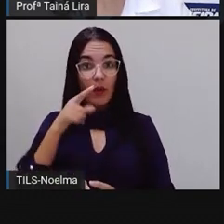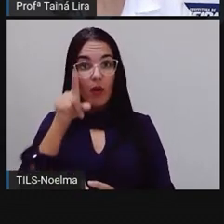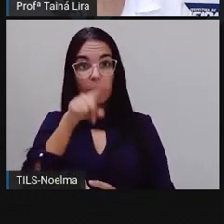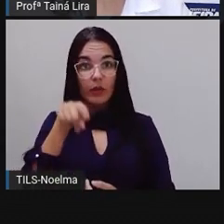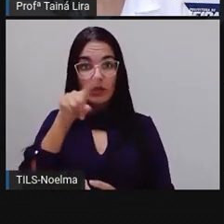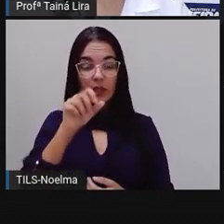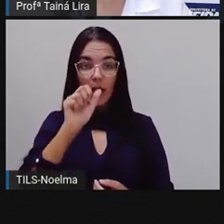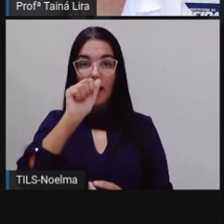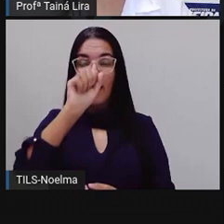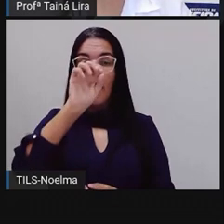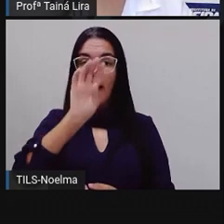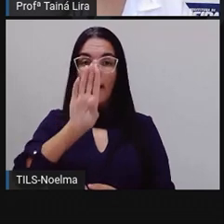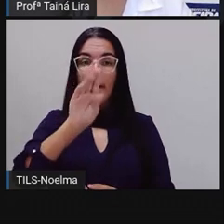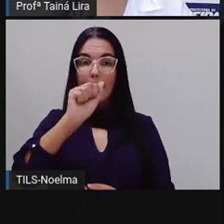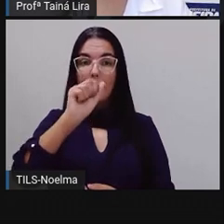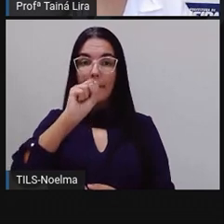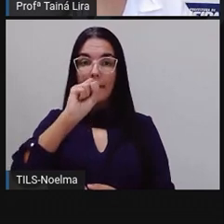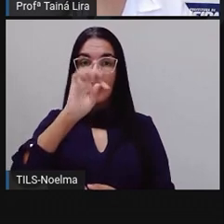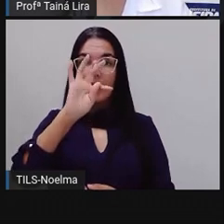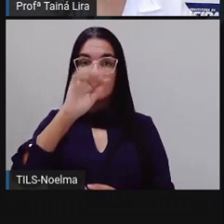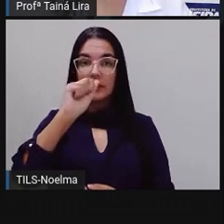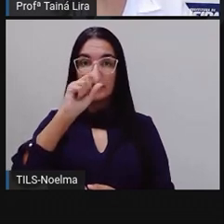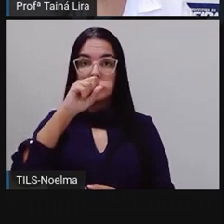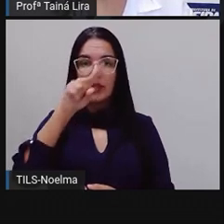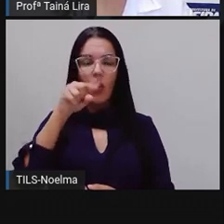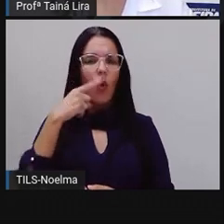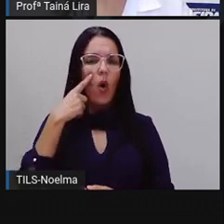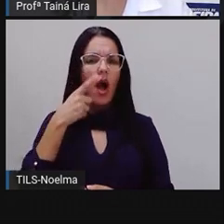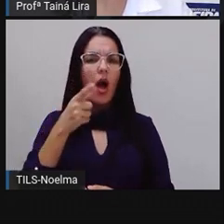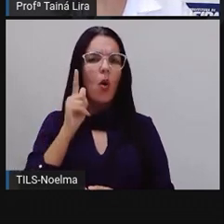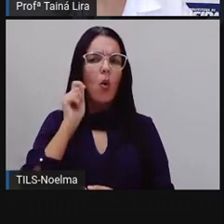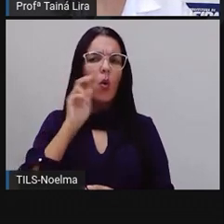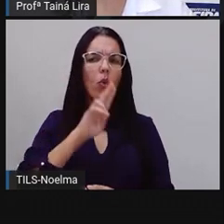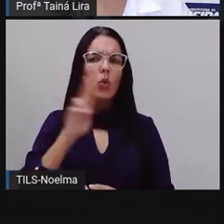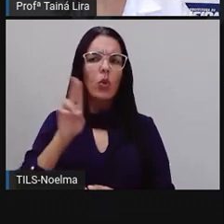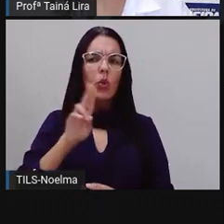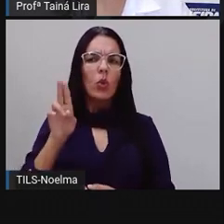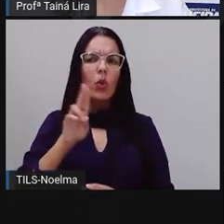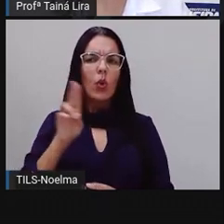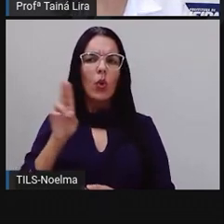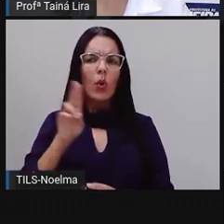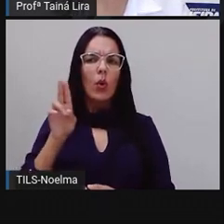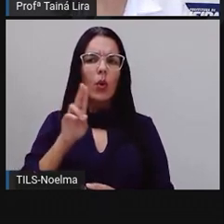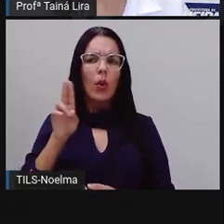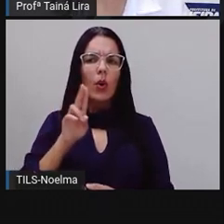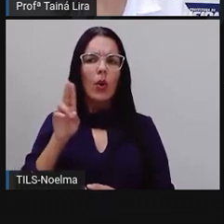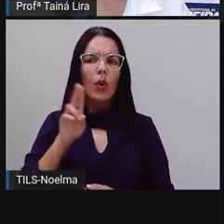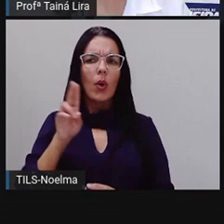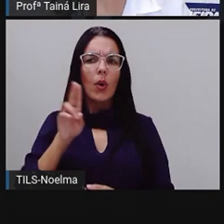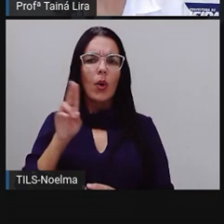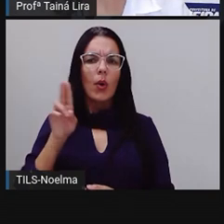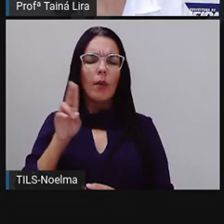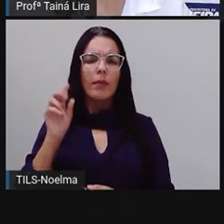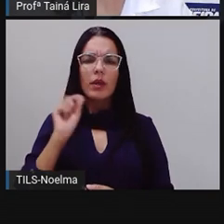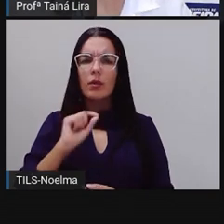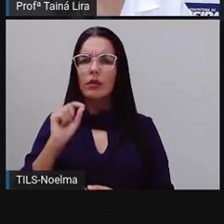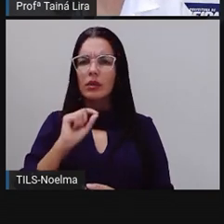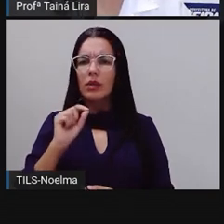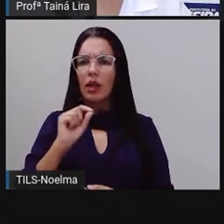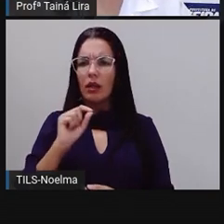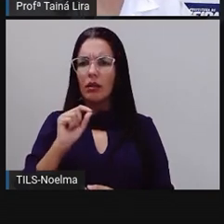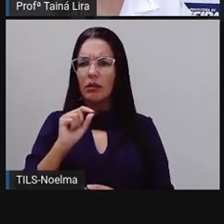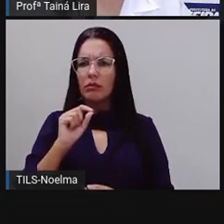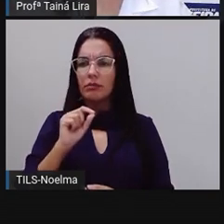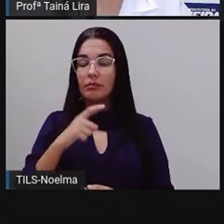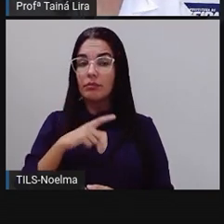minúscula. Então, vamos ver, ó, Aline. Aline é nome de pessoa e ela tá com letra minúscula. Então, nós vamos